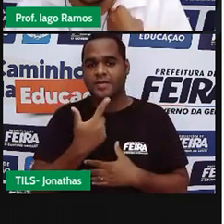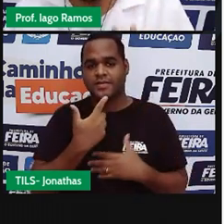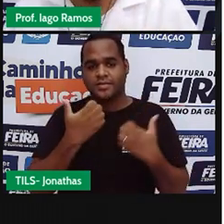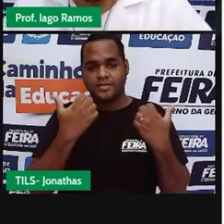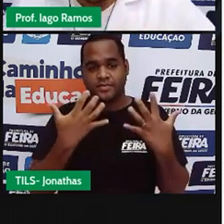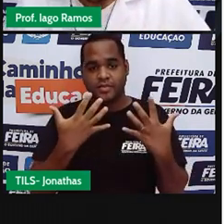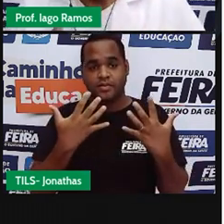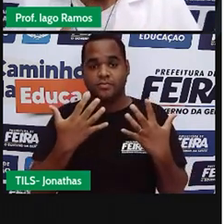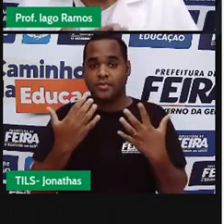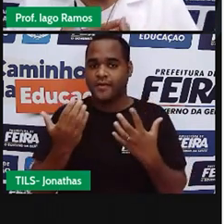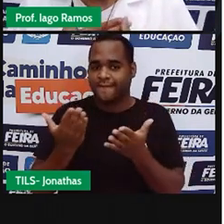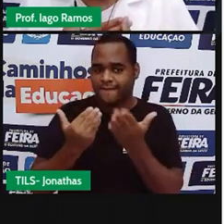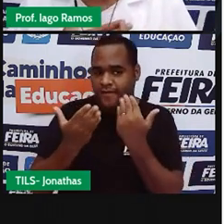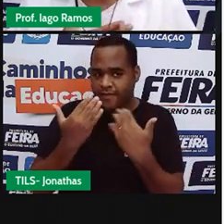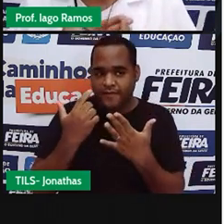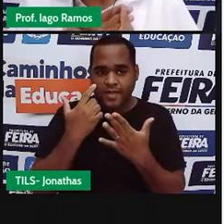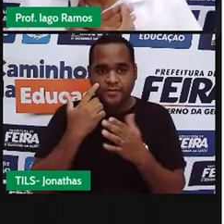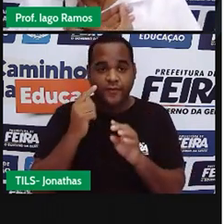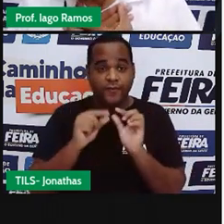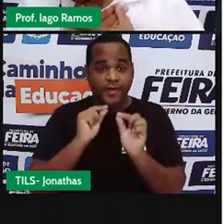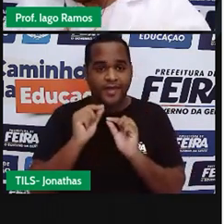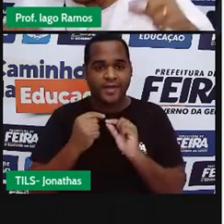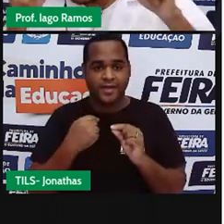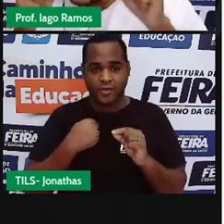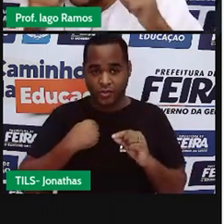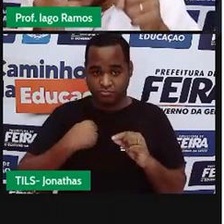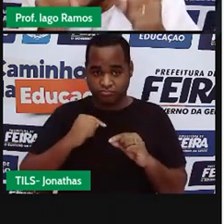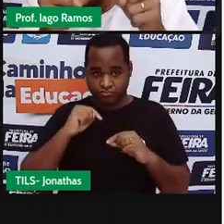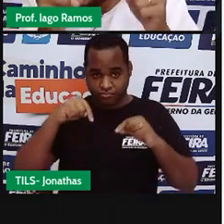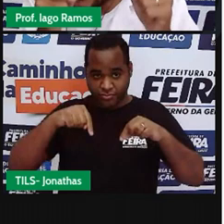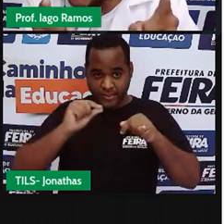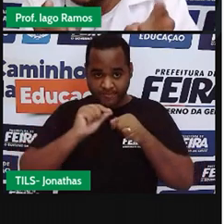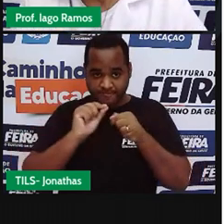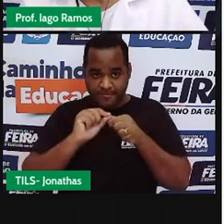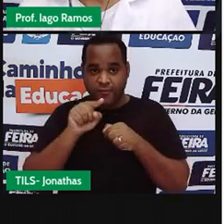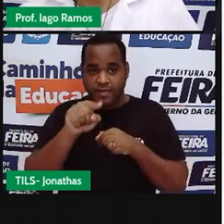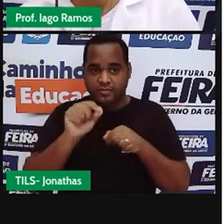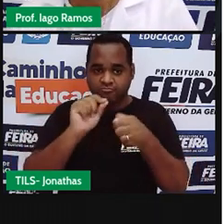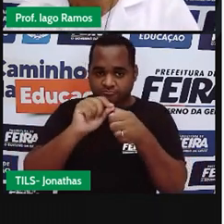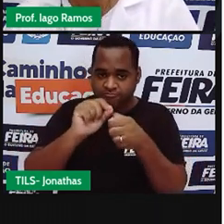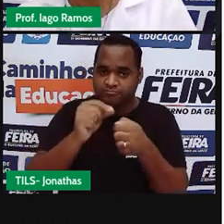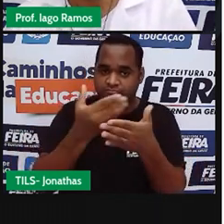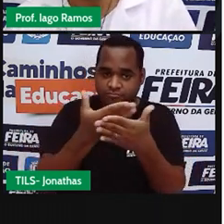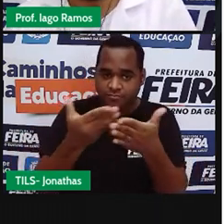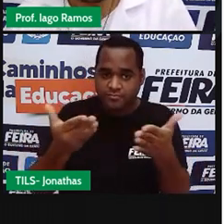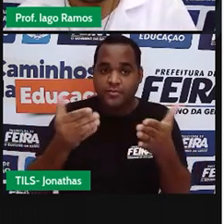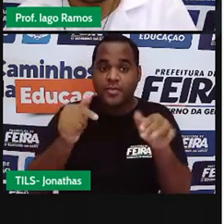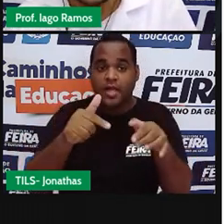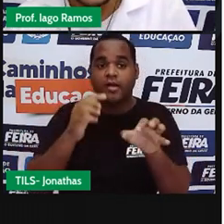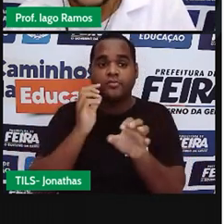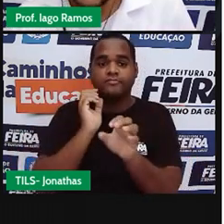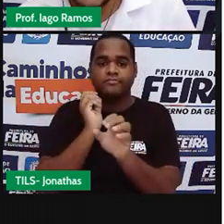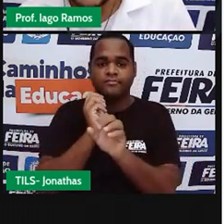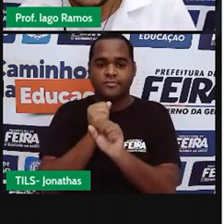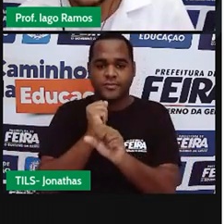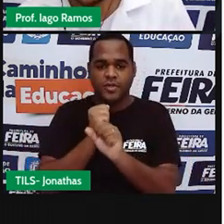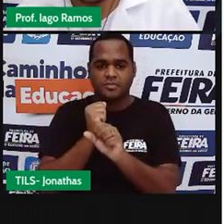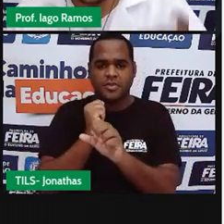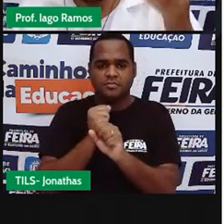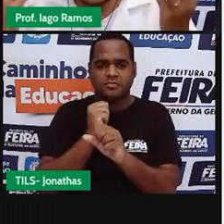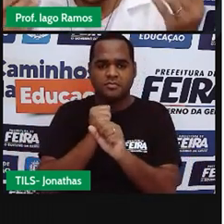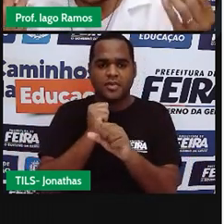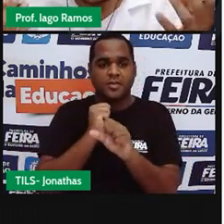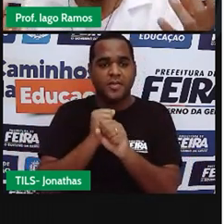porque vamos, é eu fazendo aqui, você fazendo aí, somar, somar,